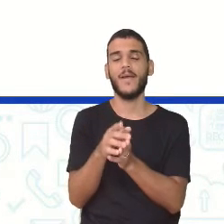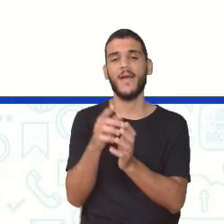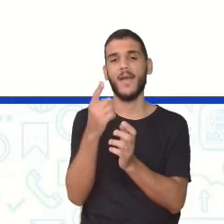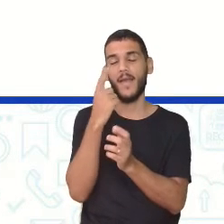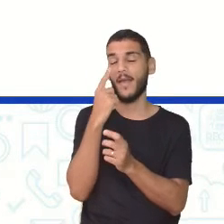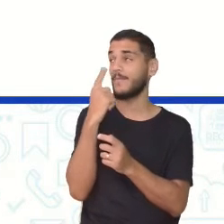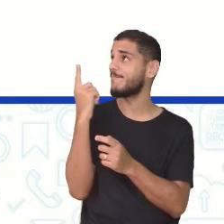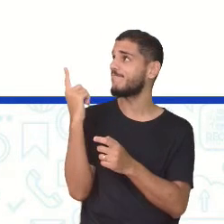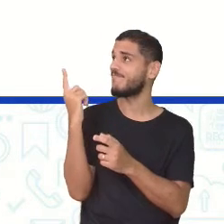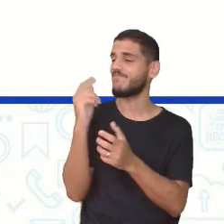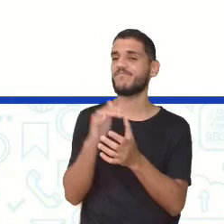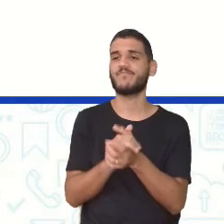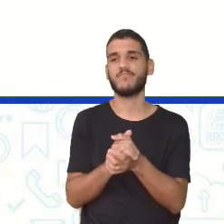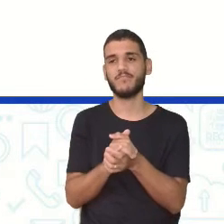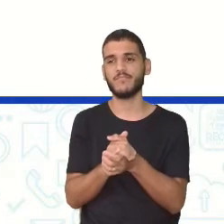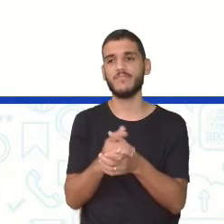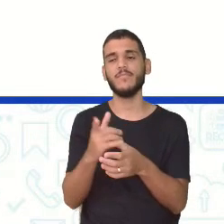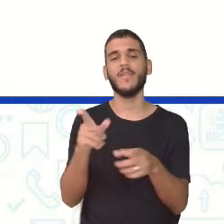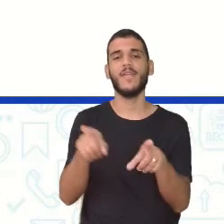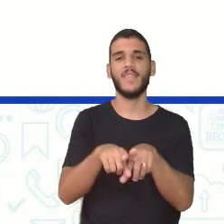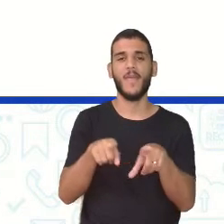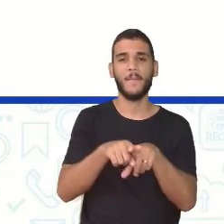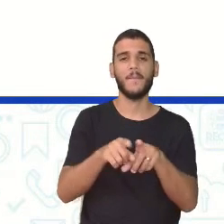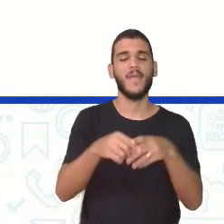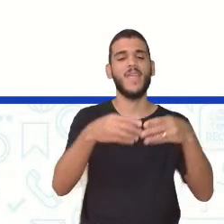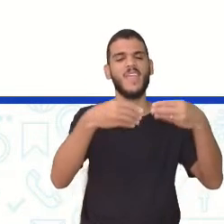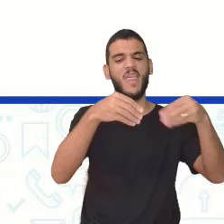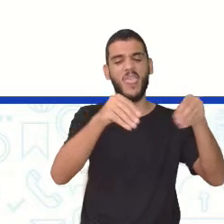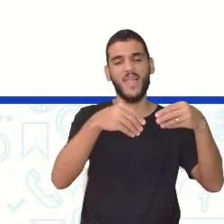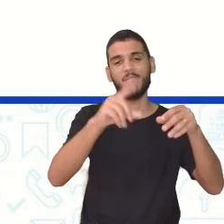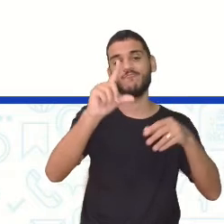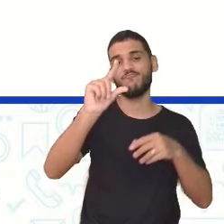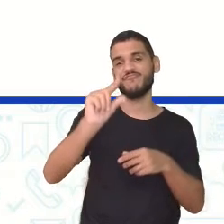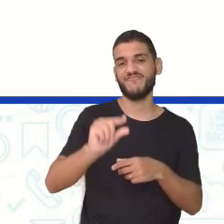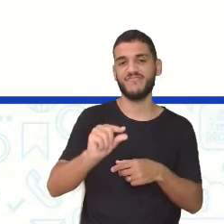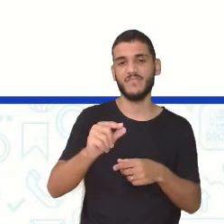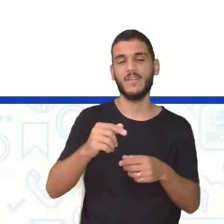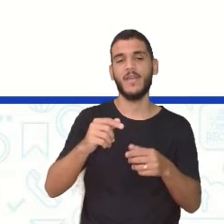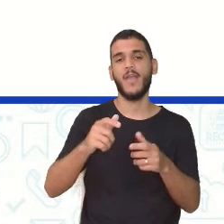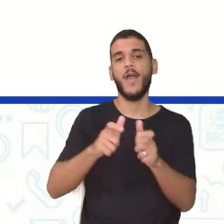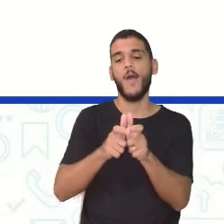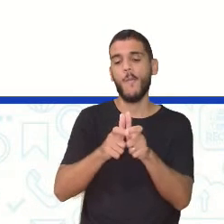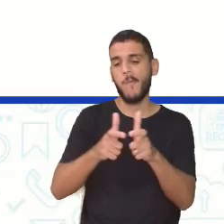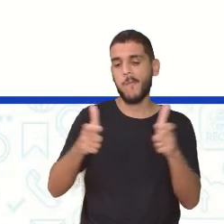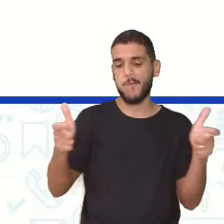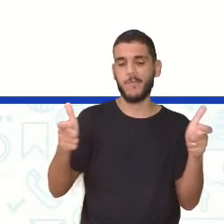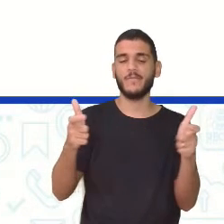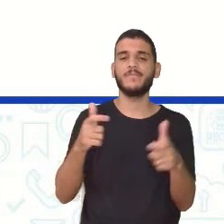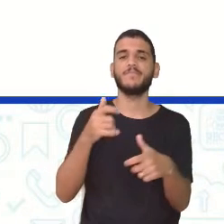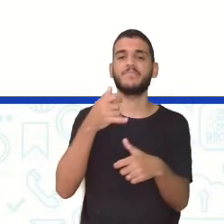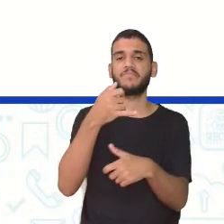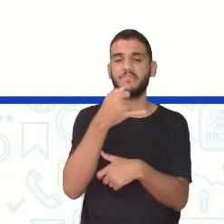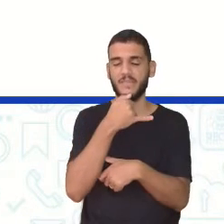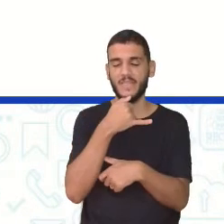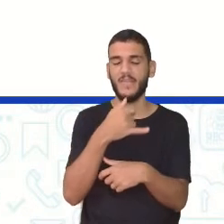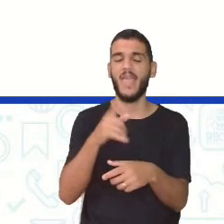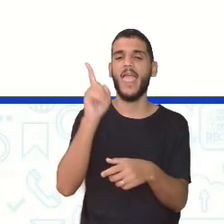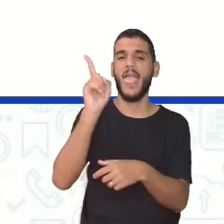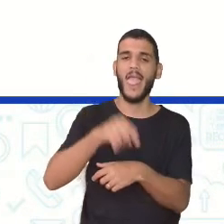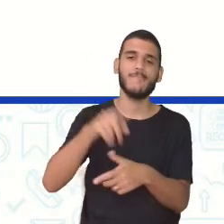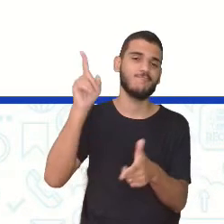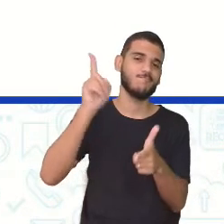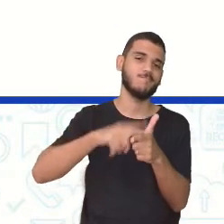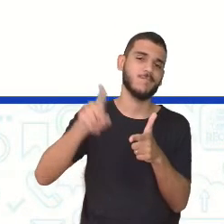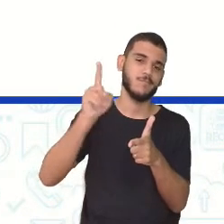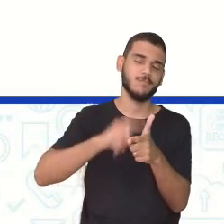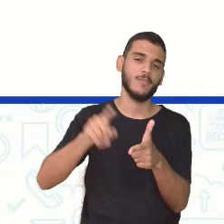dos microplásticos, que é uma causa aí que está só aumentando, infelizmente. E é um grande problema,